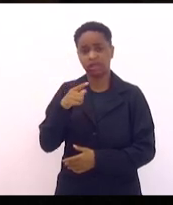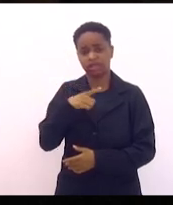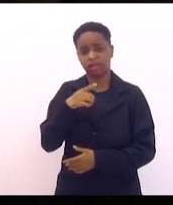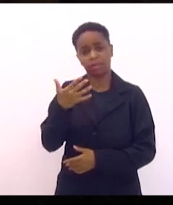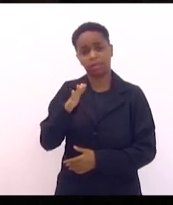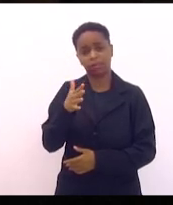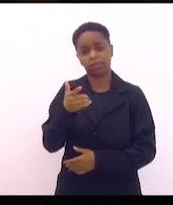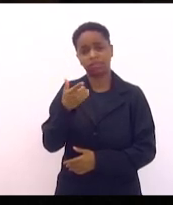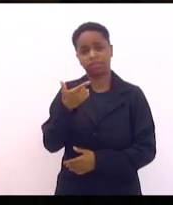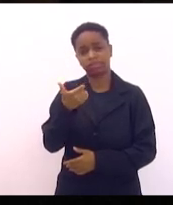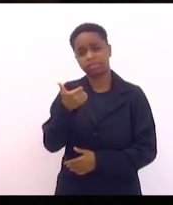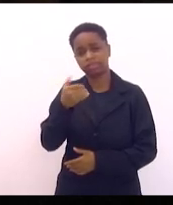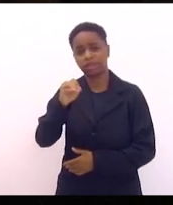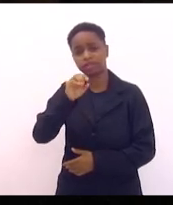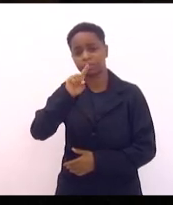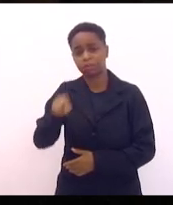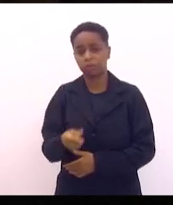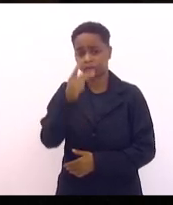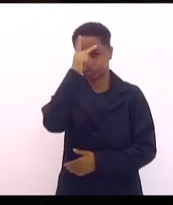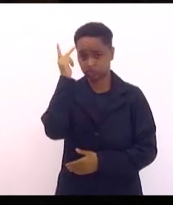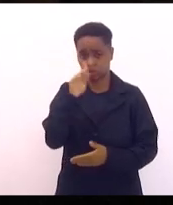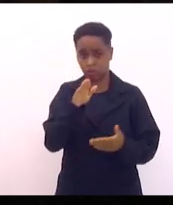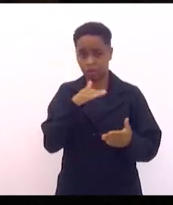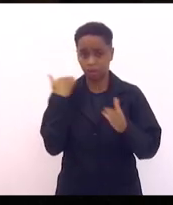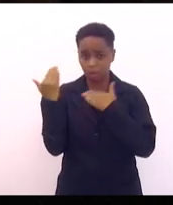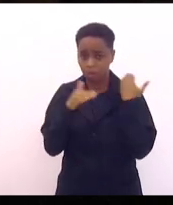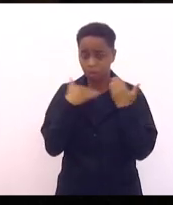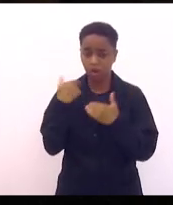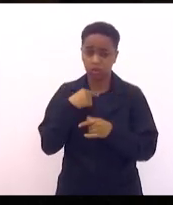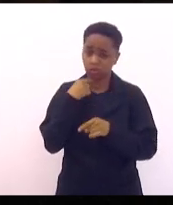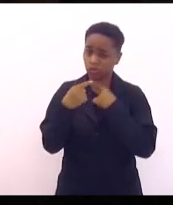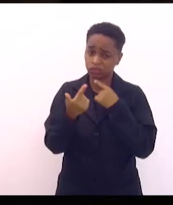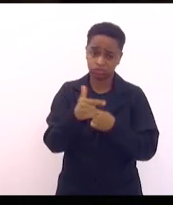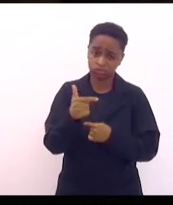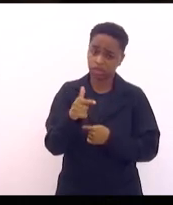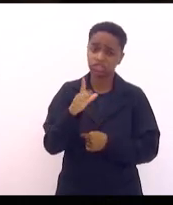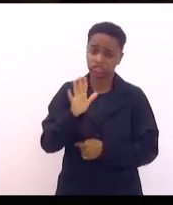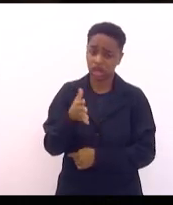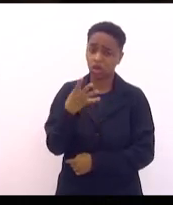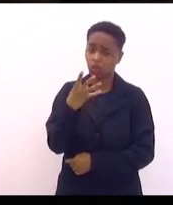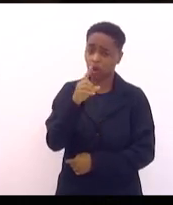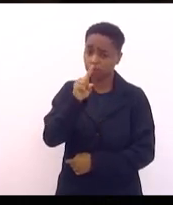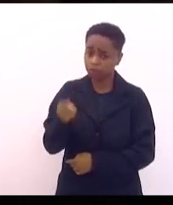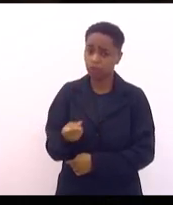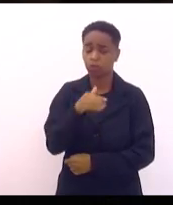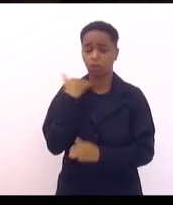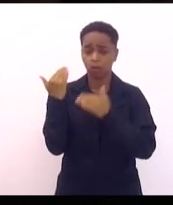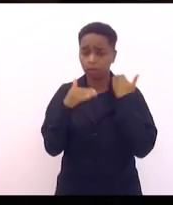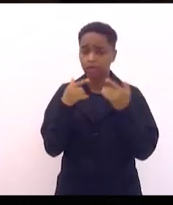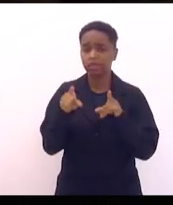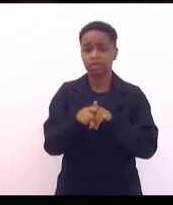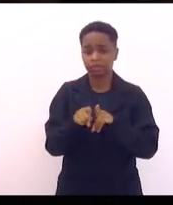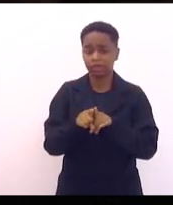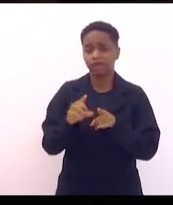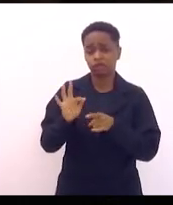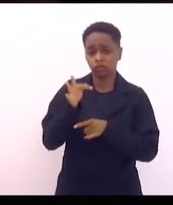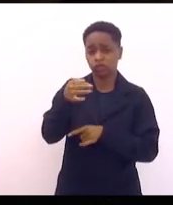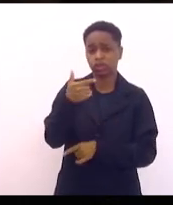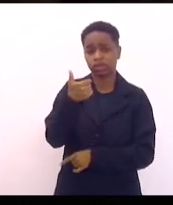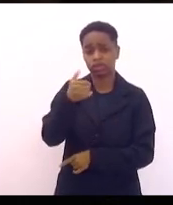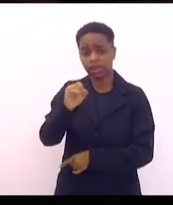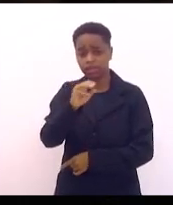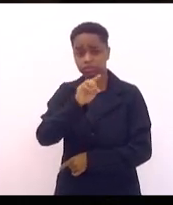mil mortos. Eu não tenho a menor dúvida que isso vai acontecer. Já passou de 4 mil mortos, esse assunto vai para 10 mil mortos, isto